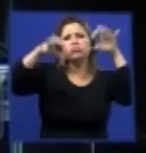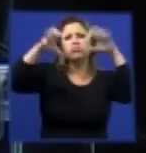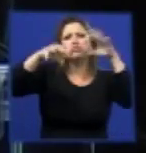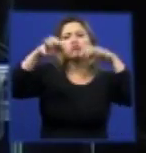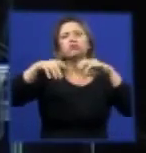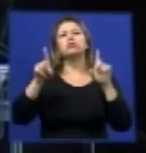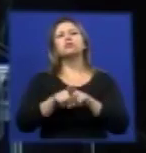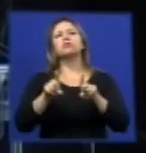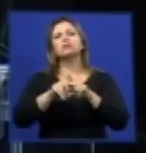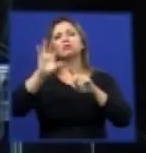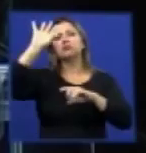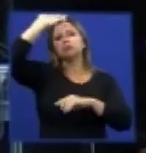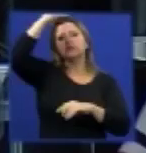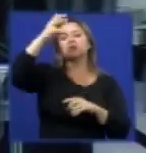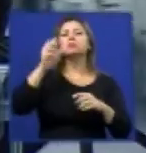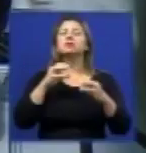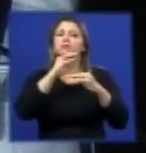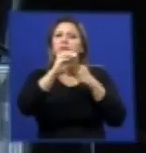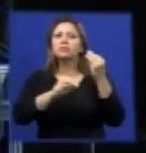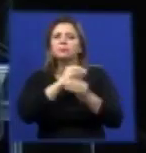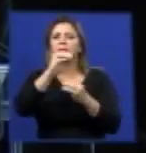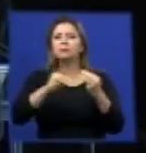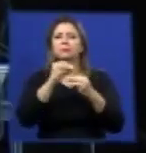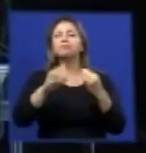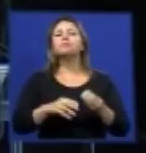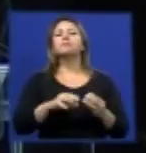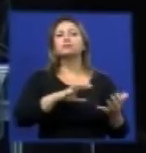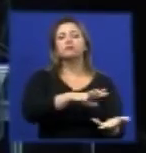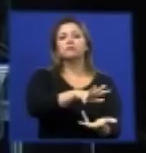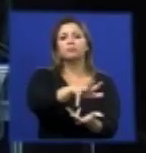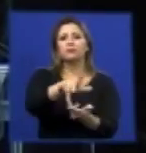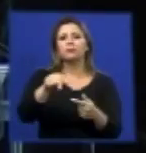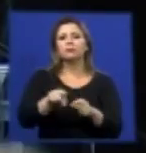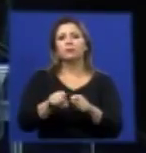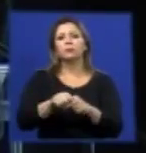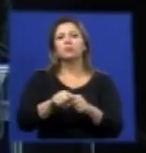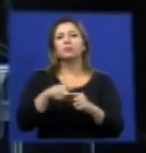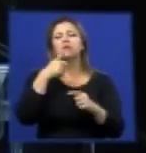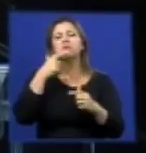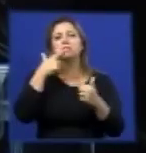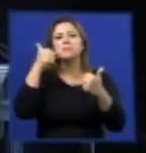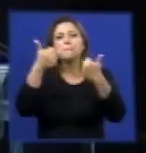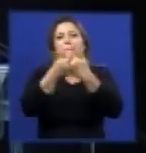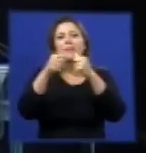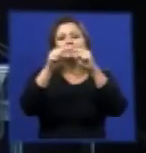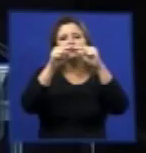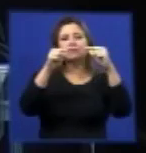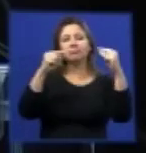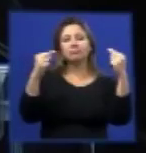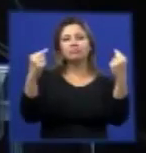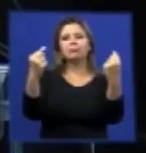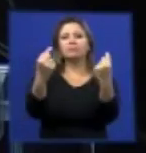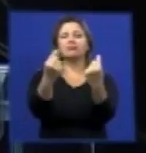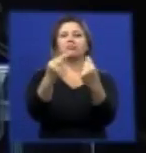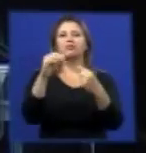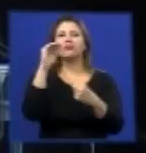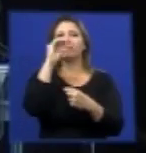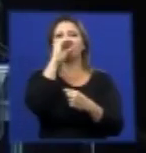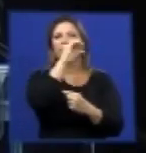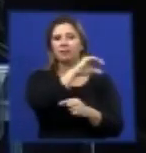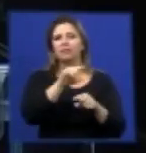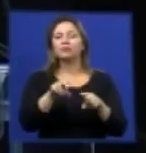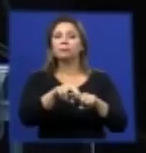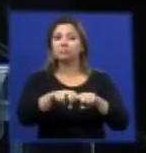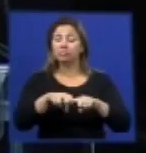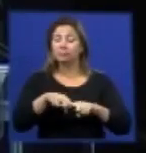temperaturas então está na faixa do globo ali mais próximo do Equador e eu queria na